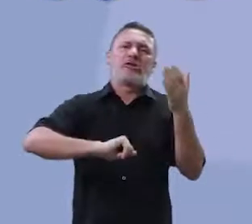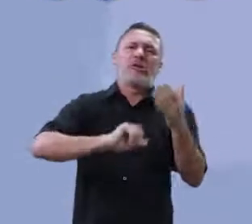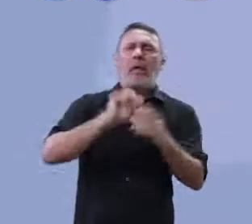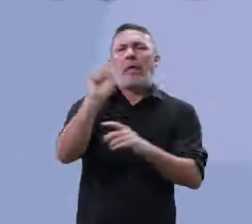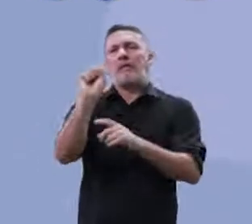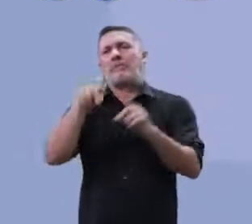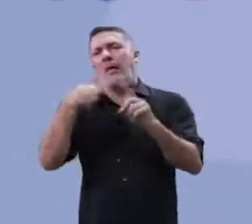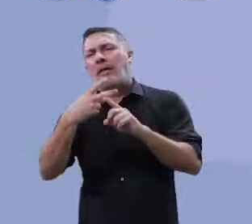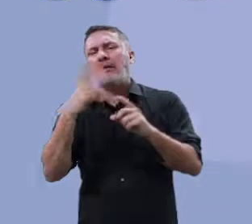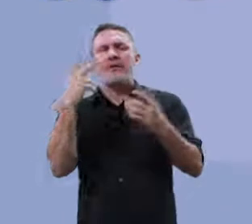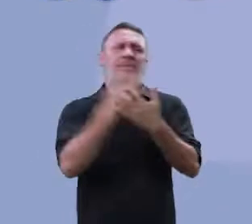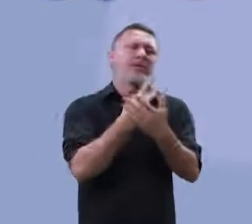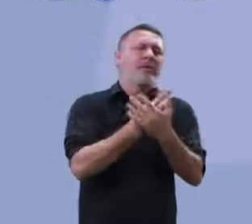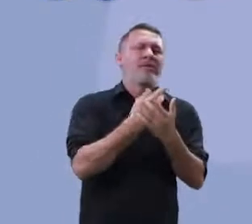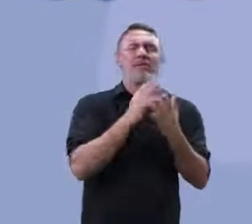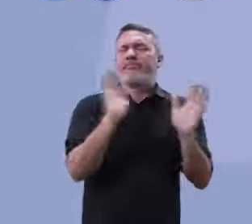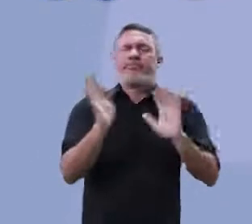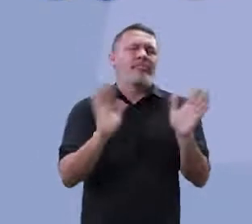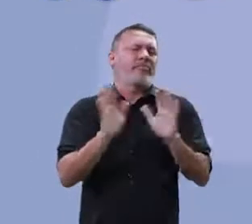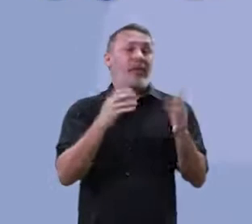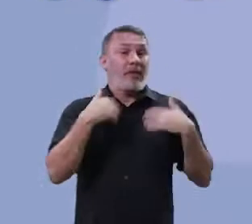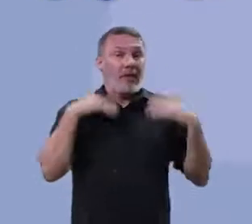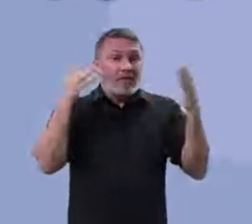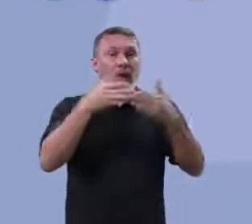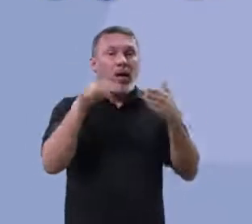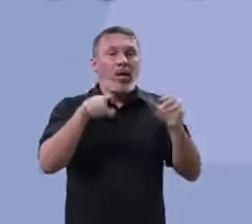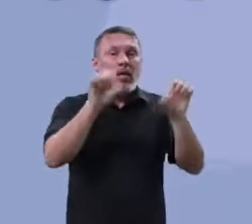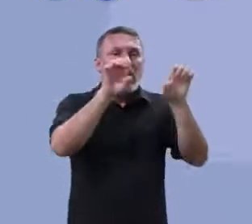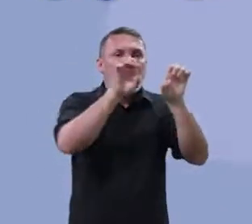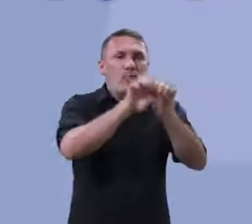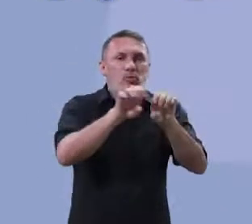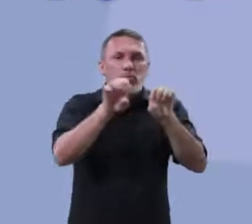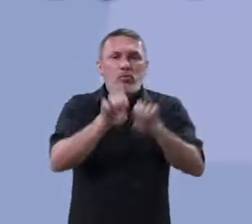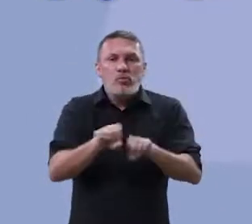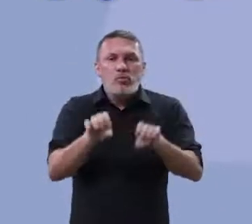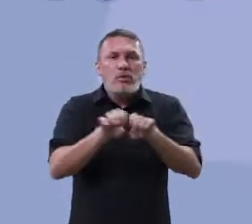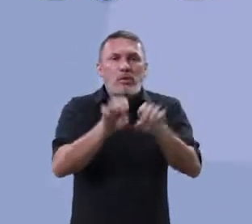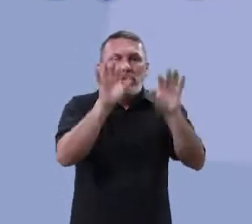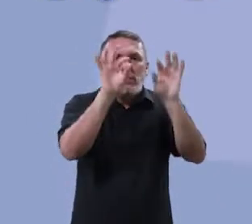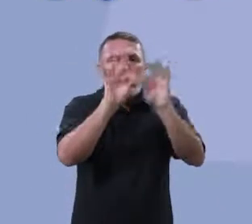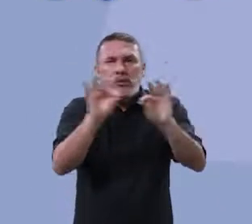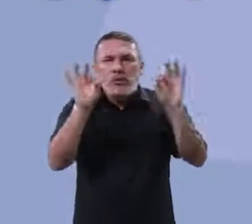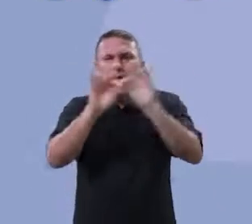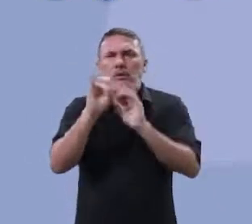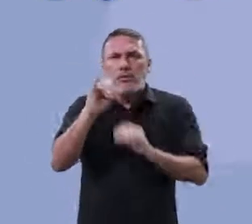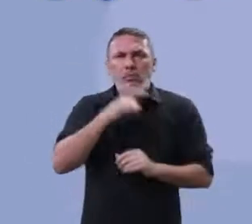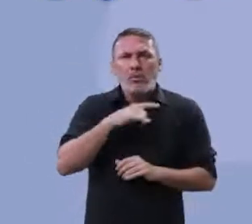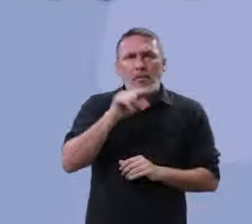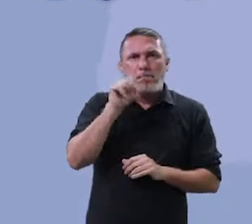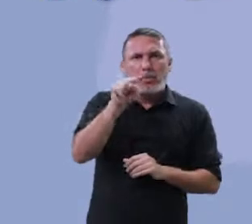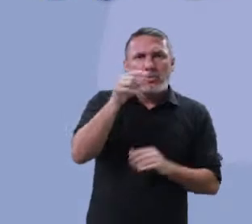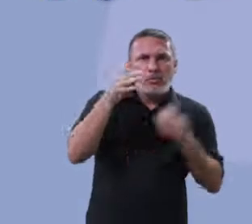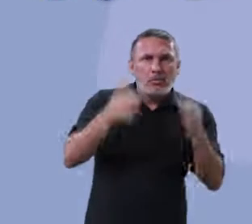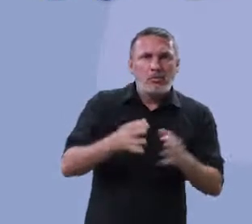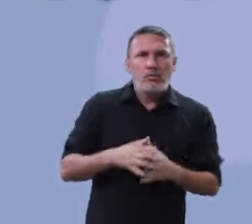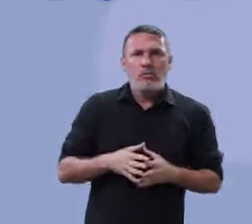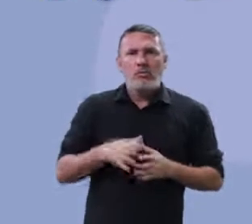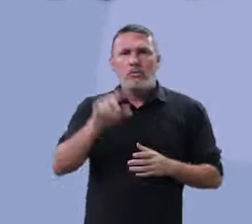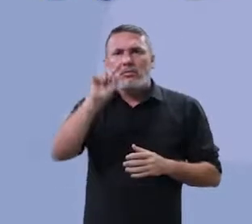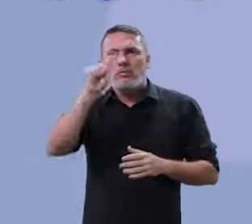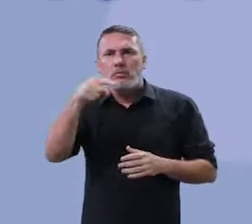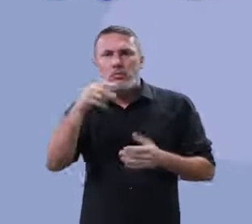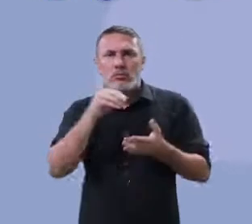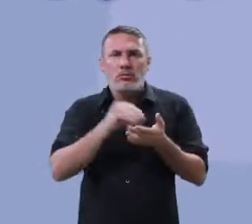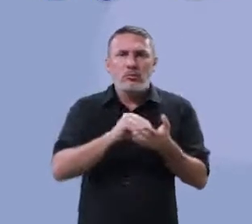um S ou alguma coisa. Mas eu estou analisando a estrutura sintática. Vai ter ali ausência de vírgulas. Vai ter ali